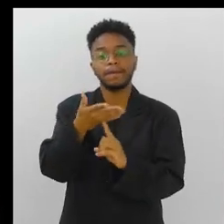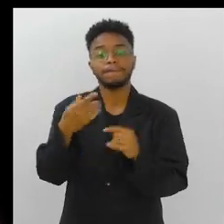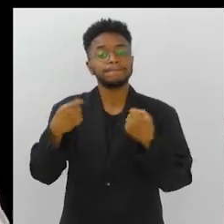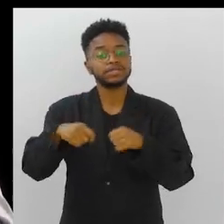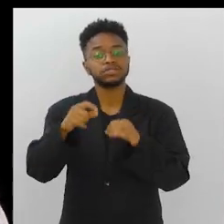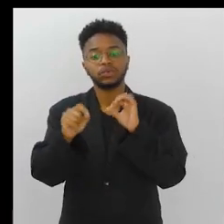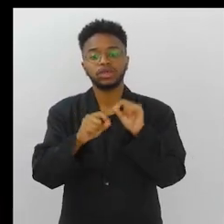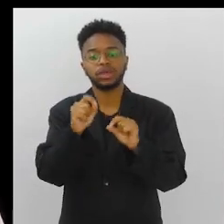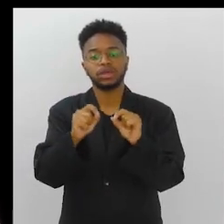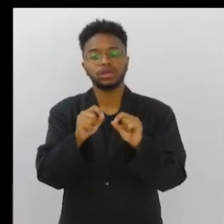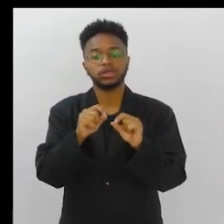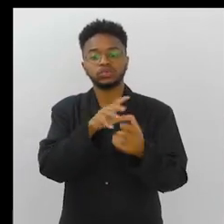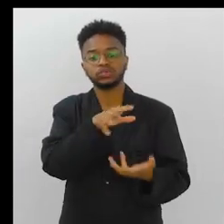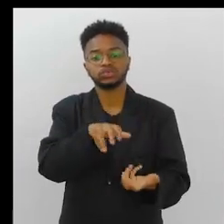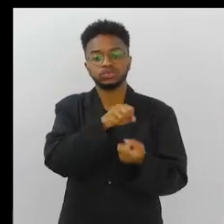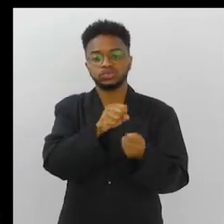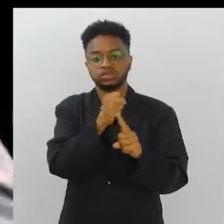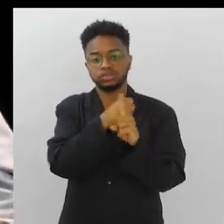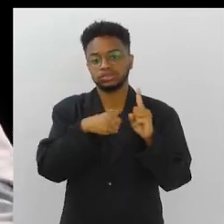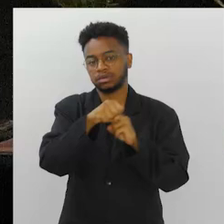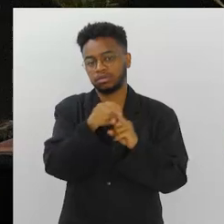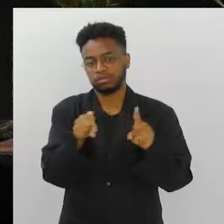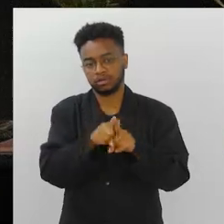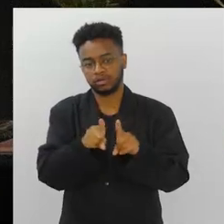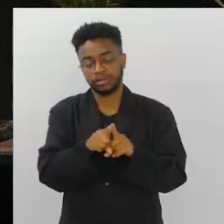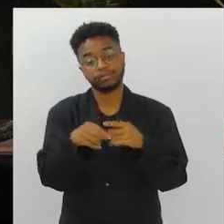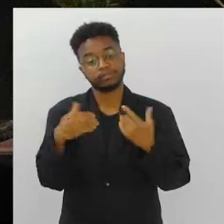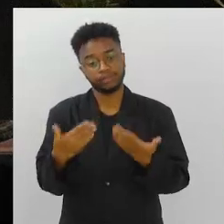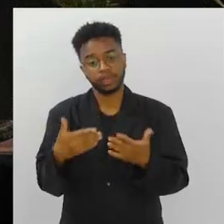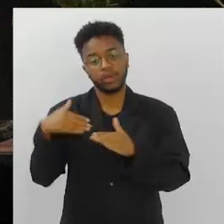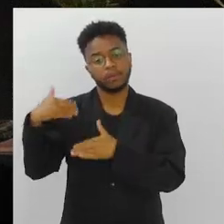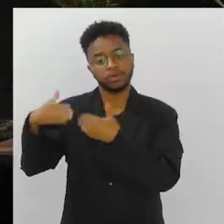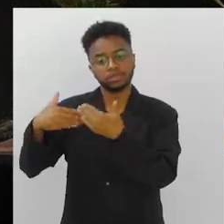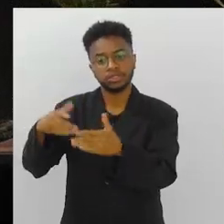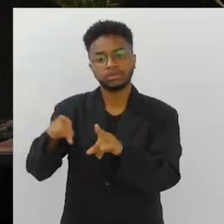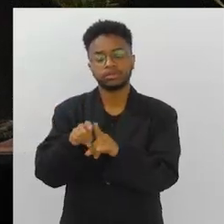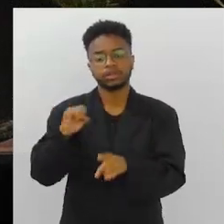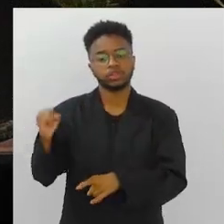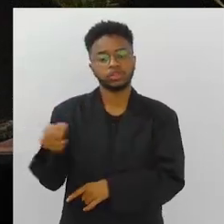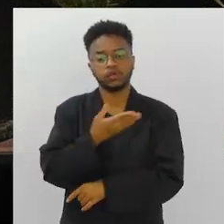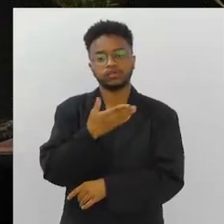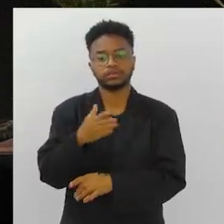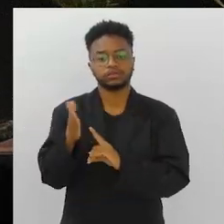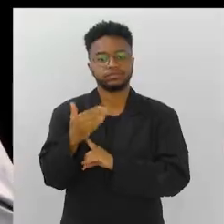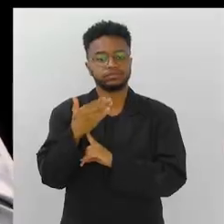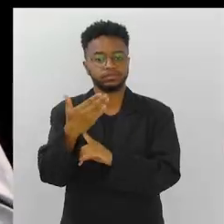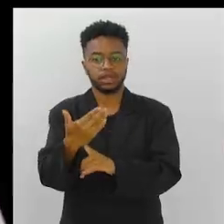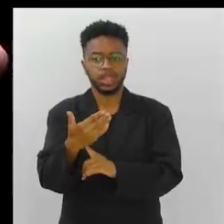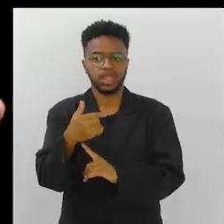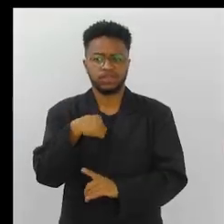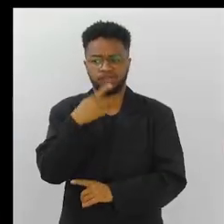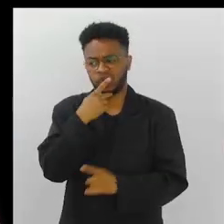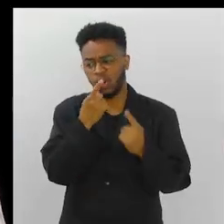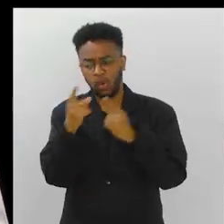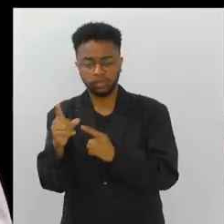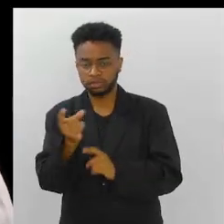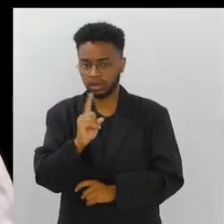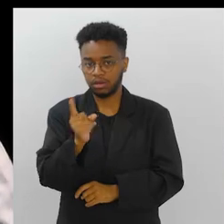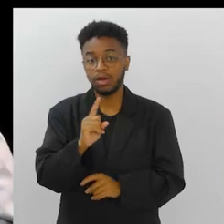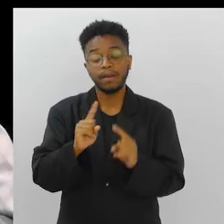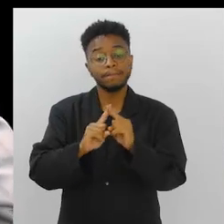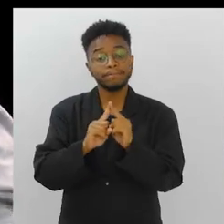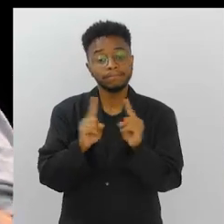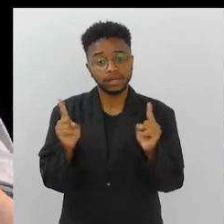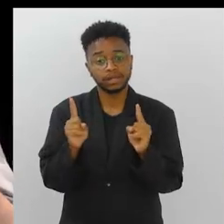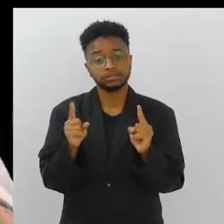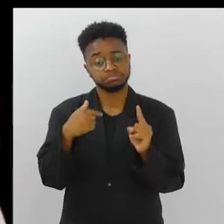a gente precisa ter uma sustentabilidade social. Então, esse processo, todas as inovações tecnológicas, de modo algum me coloco contra elas, acho